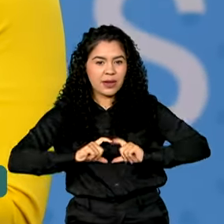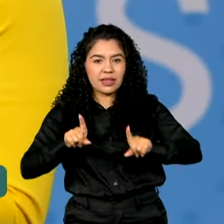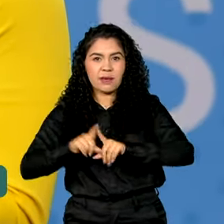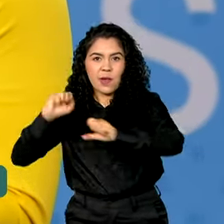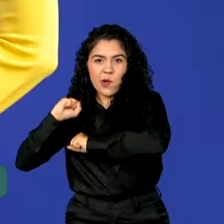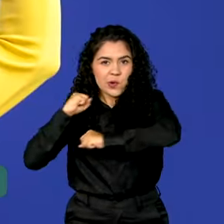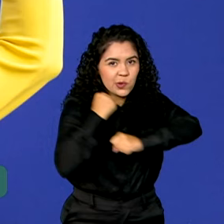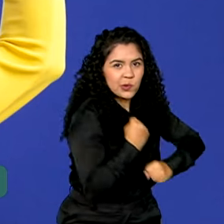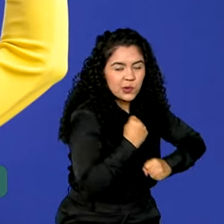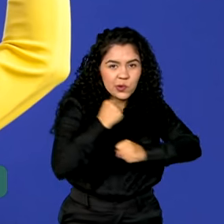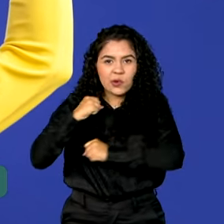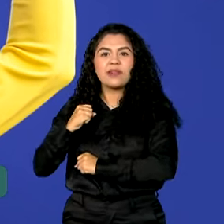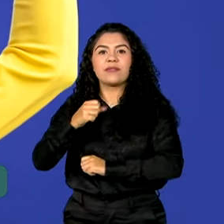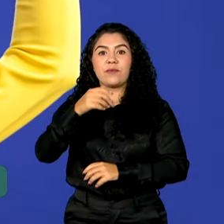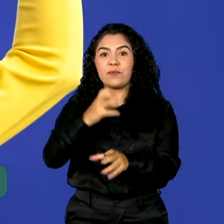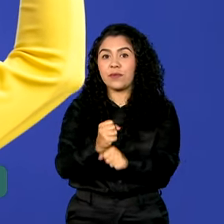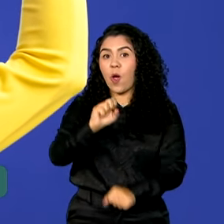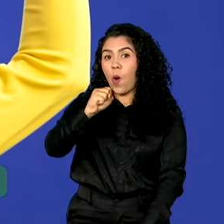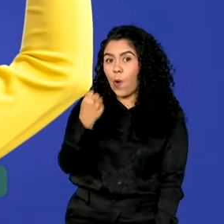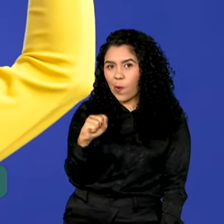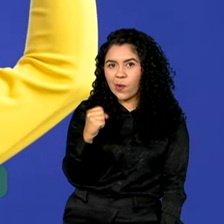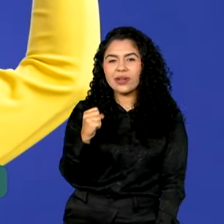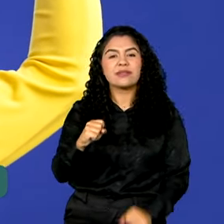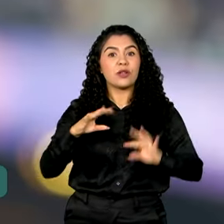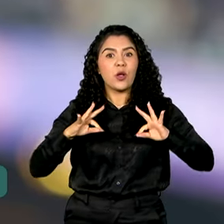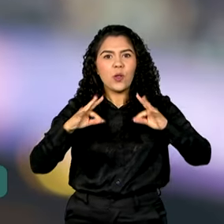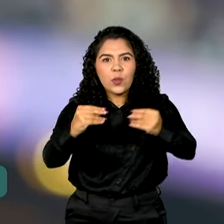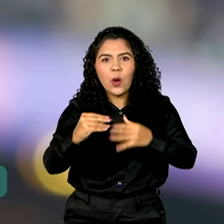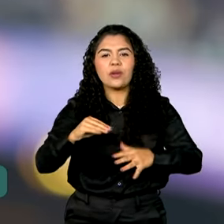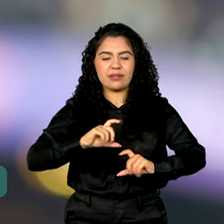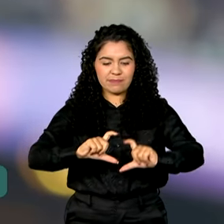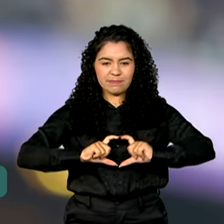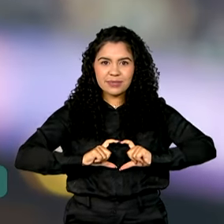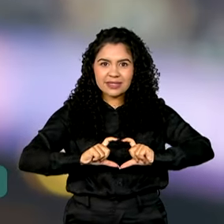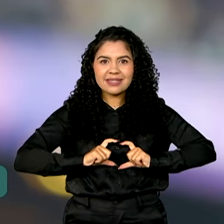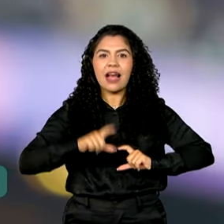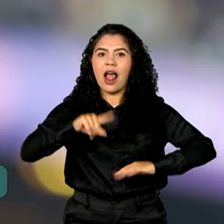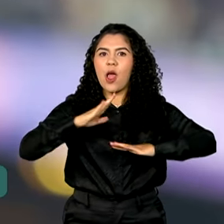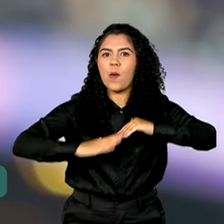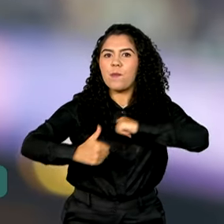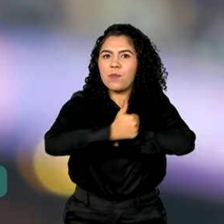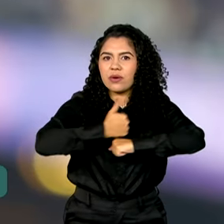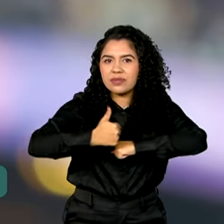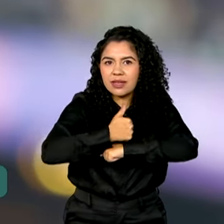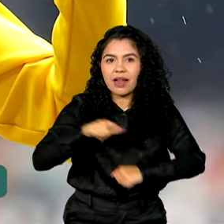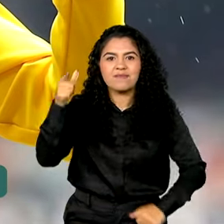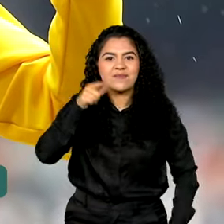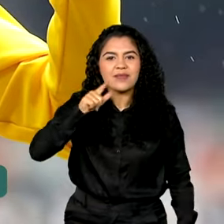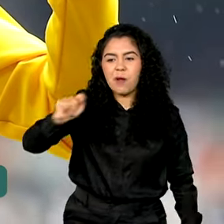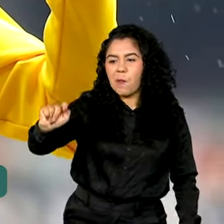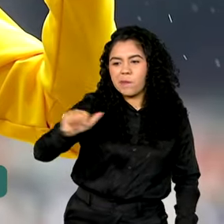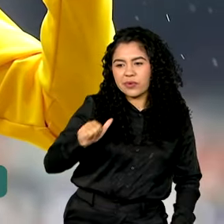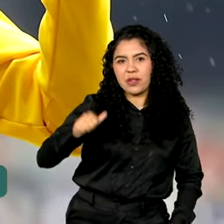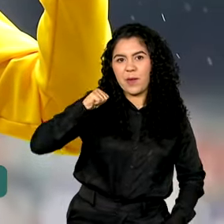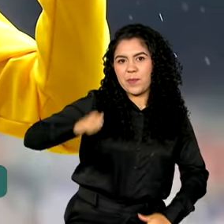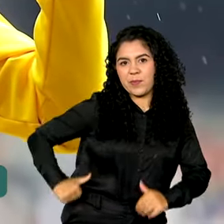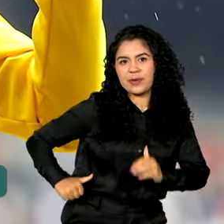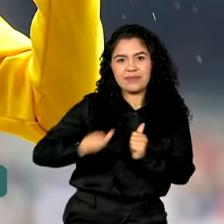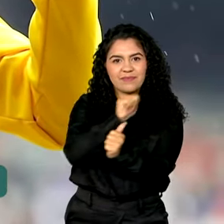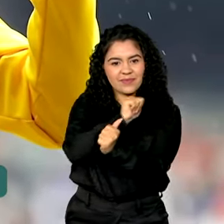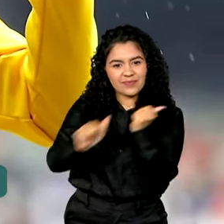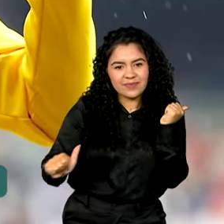8. Todas as medalhas foram conquistadas por esportistas que recebem o Bolsa Atleta, o programa de